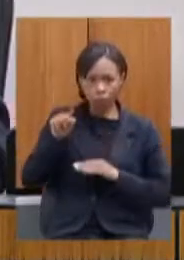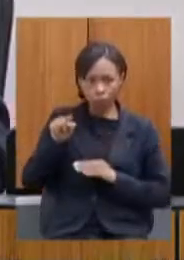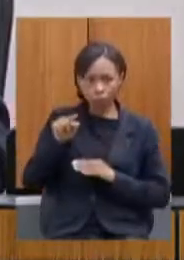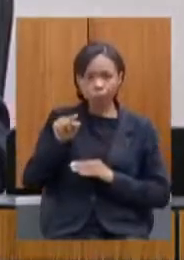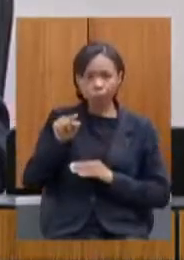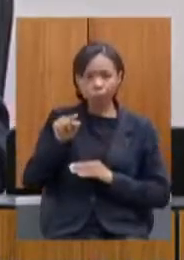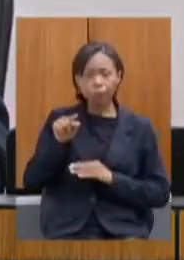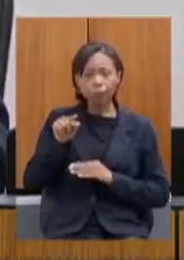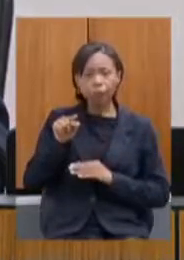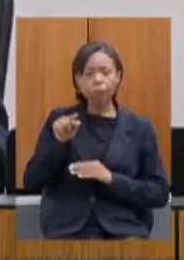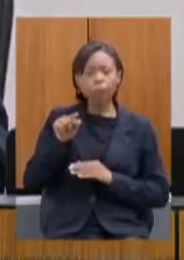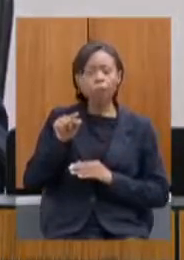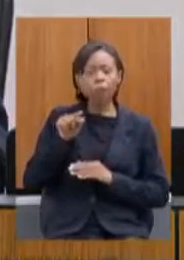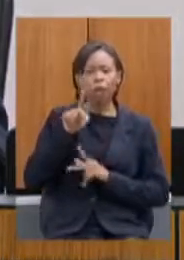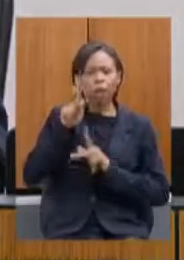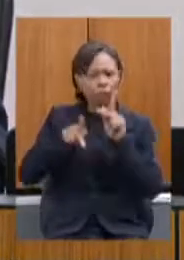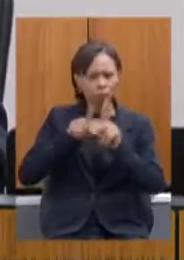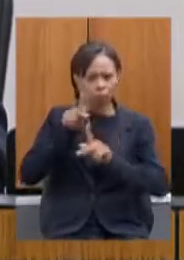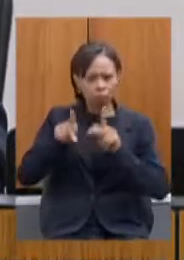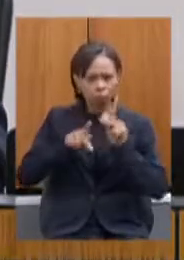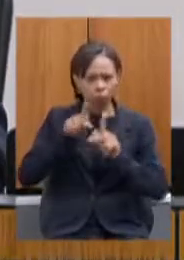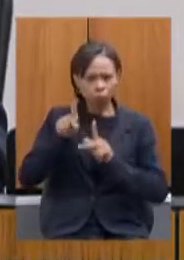elas com certeza